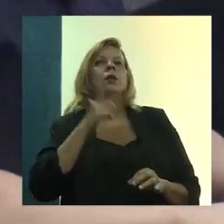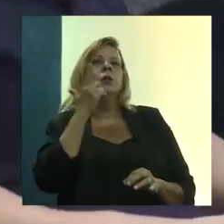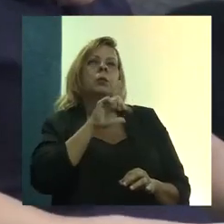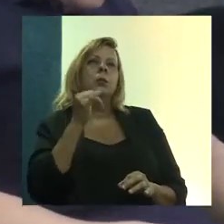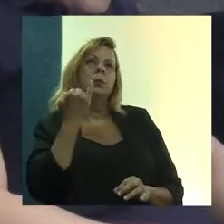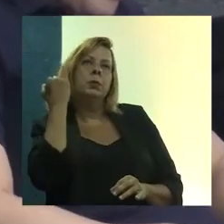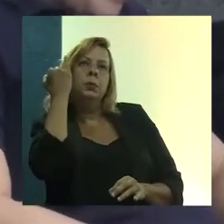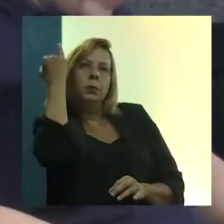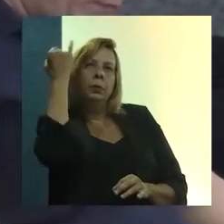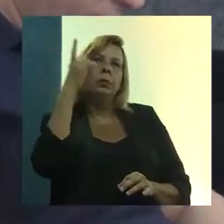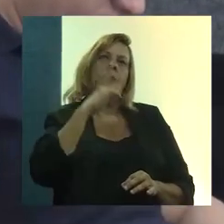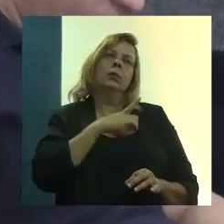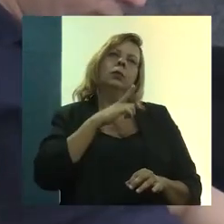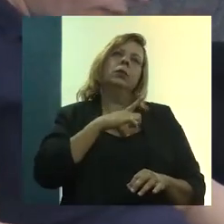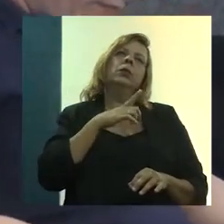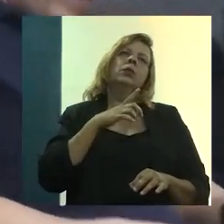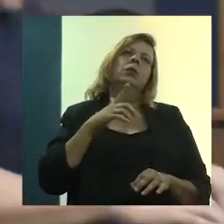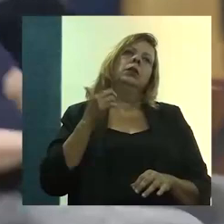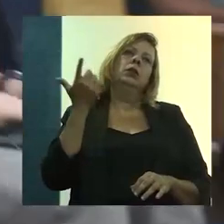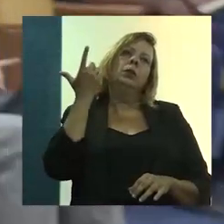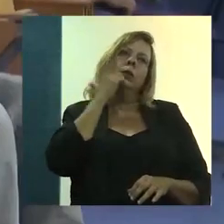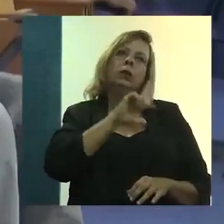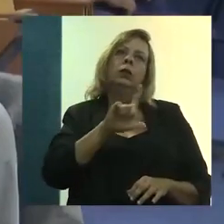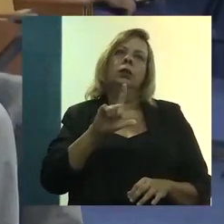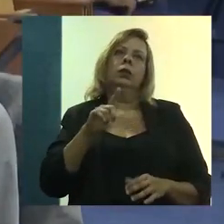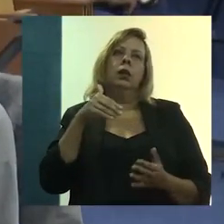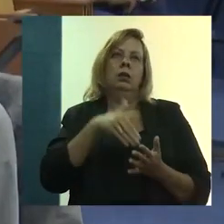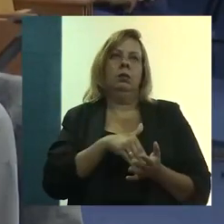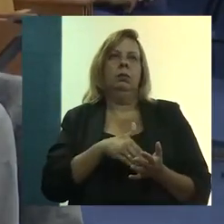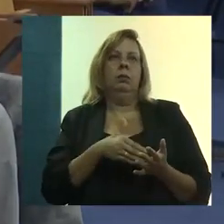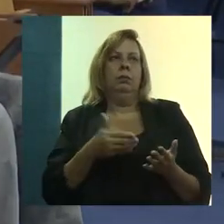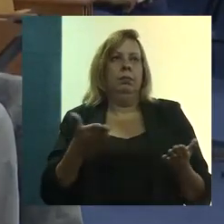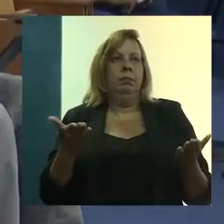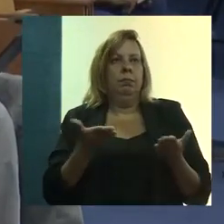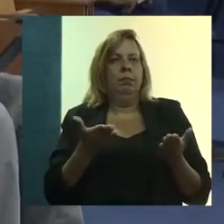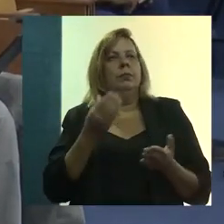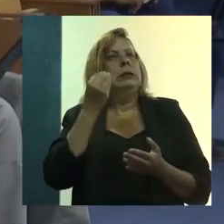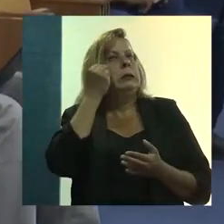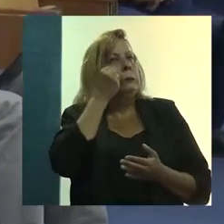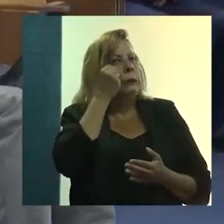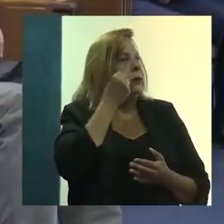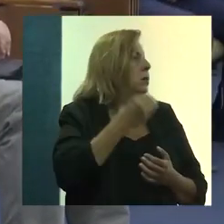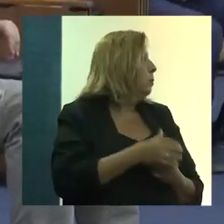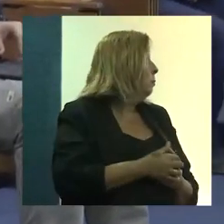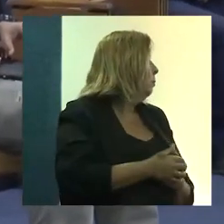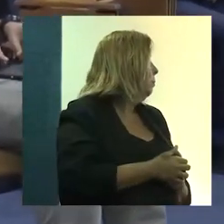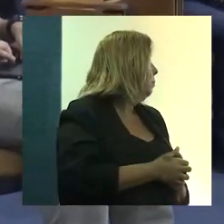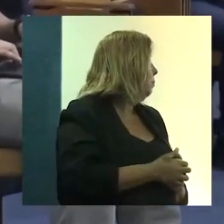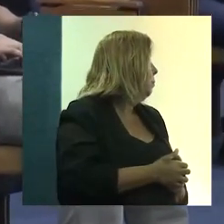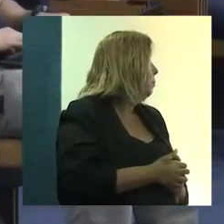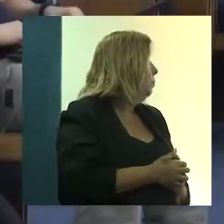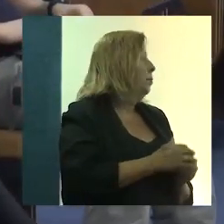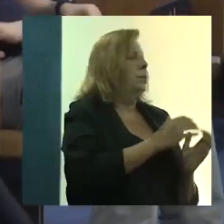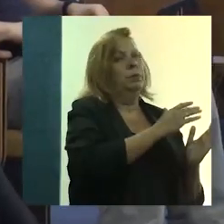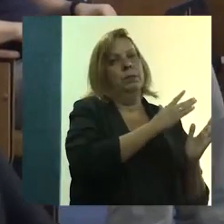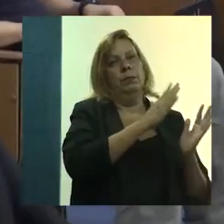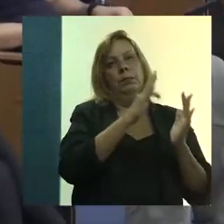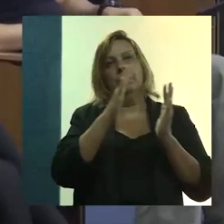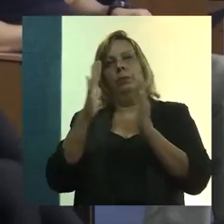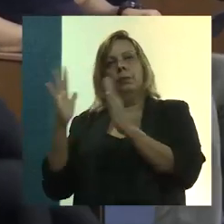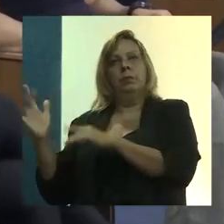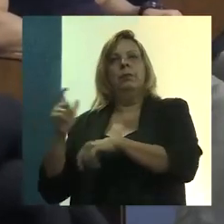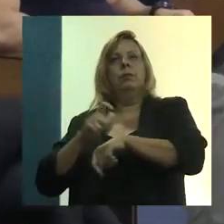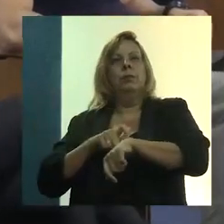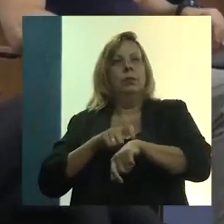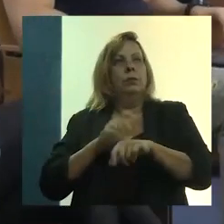muito importante para o sucesso da experiência até então, e essa é a nossa linha do tempo, eu já